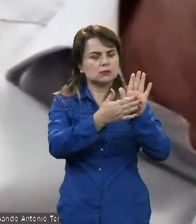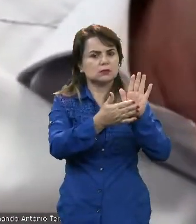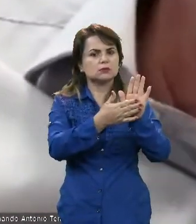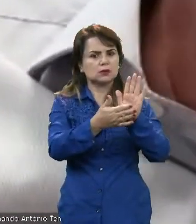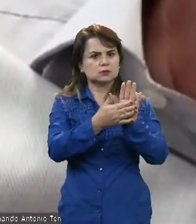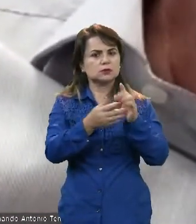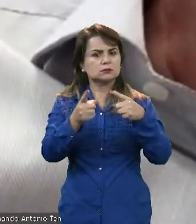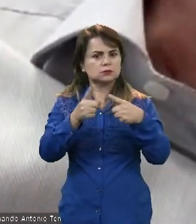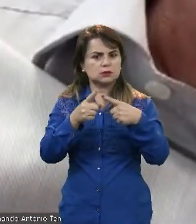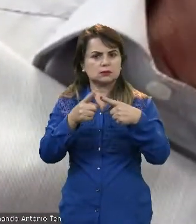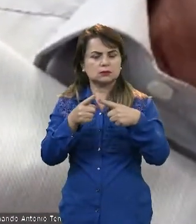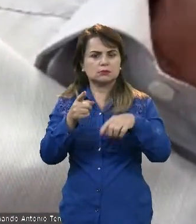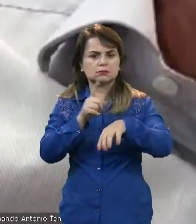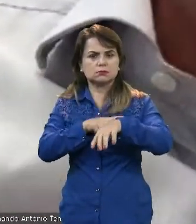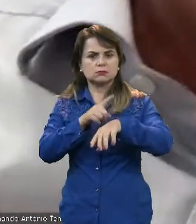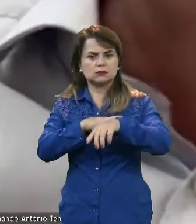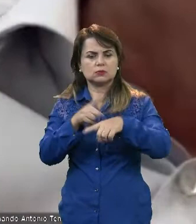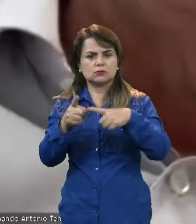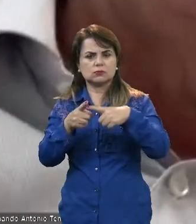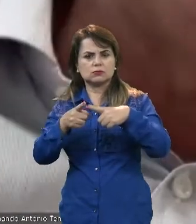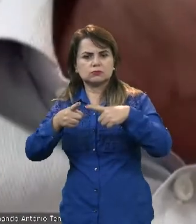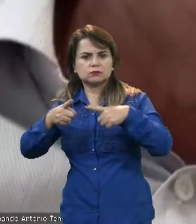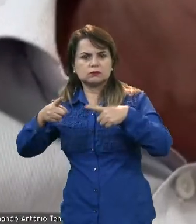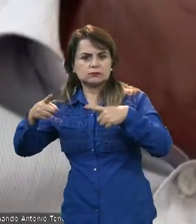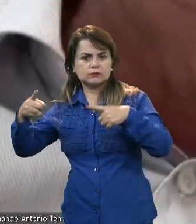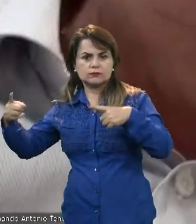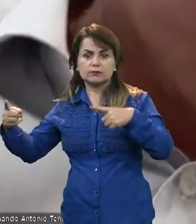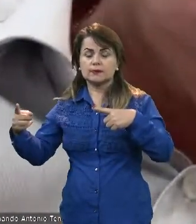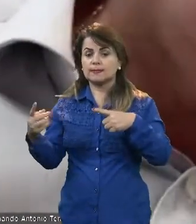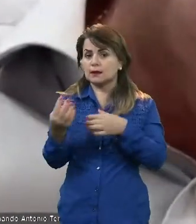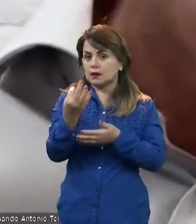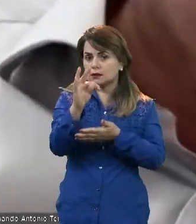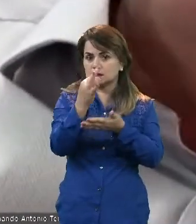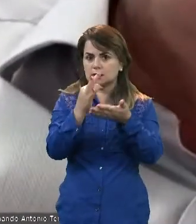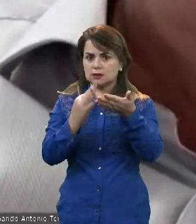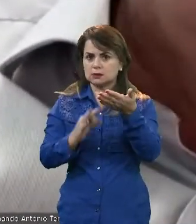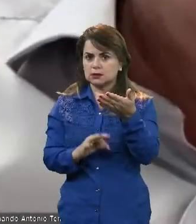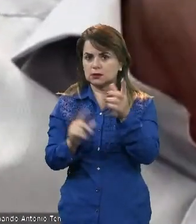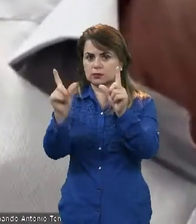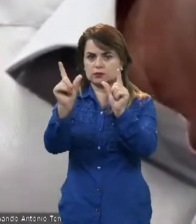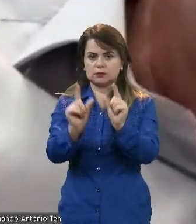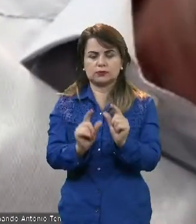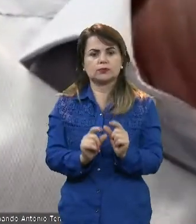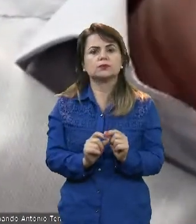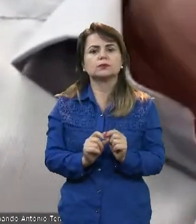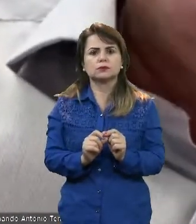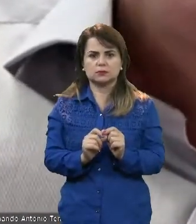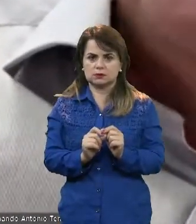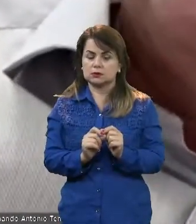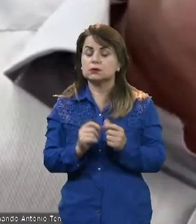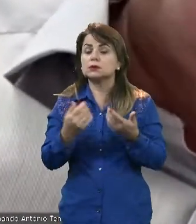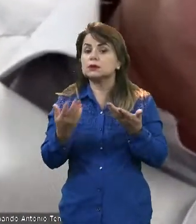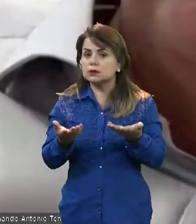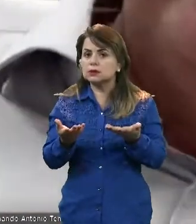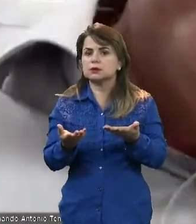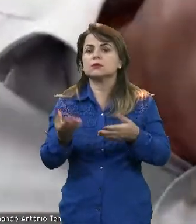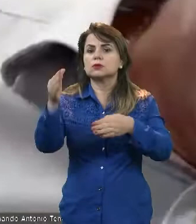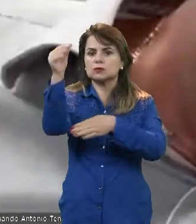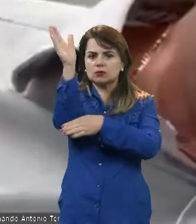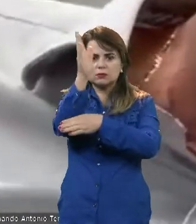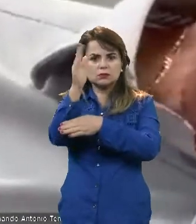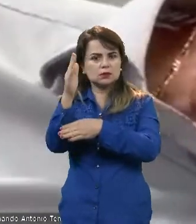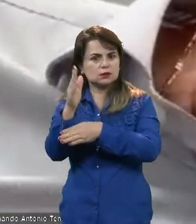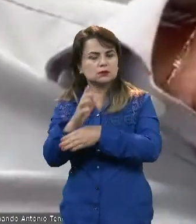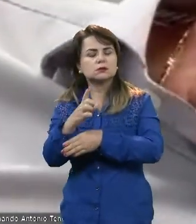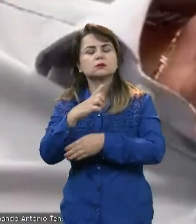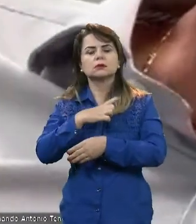longo com taxas reduzidas. E, de fato, isso ocorre no mercado brasileiro como um todo.